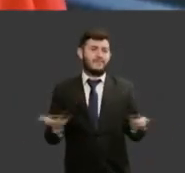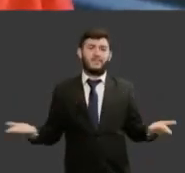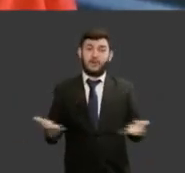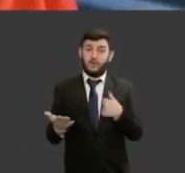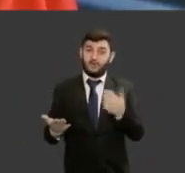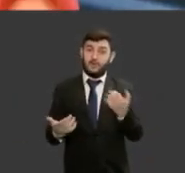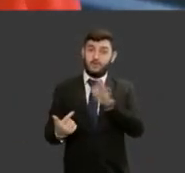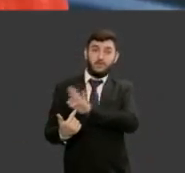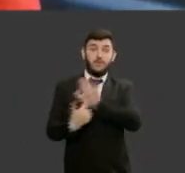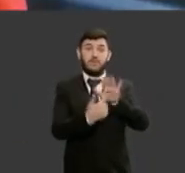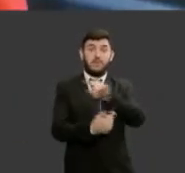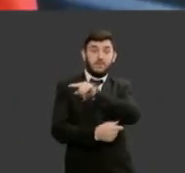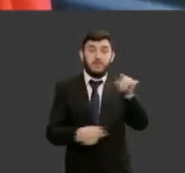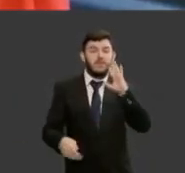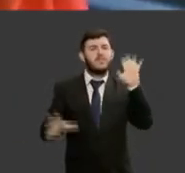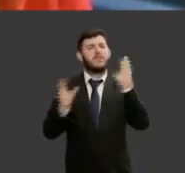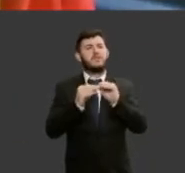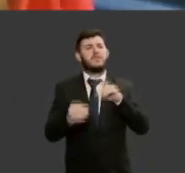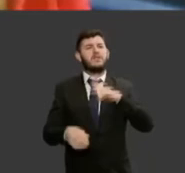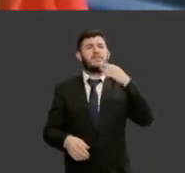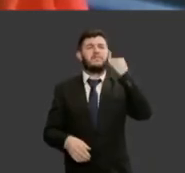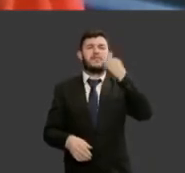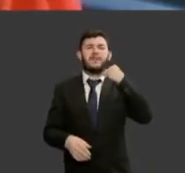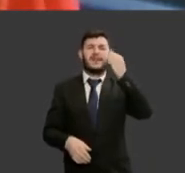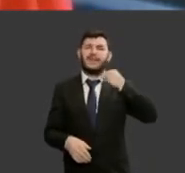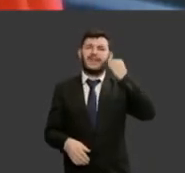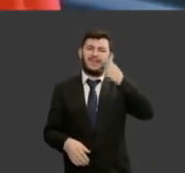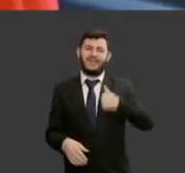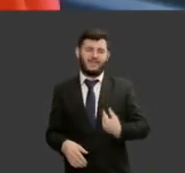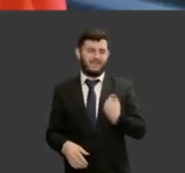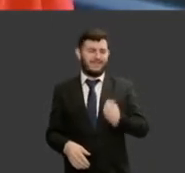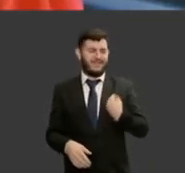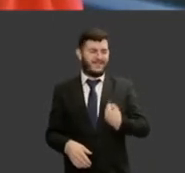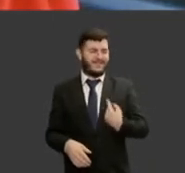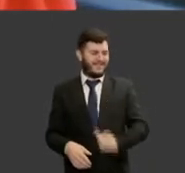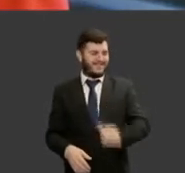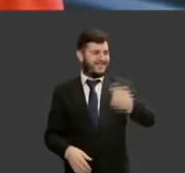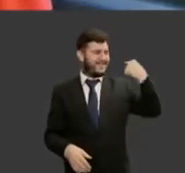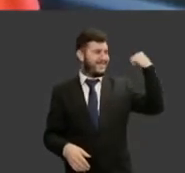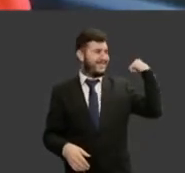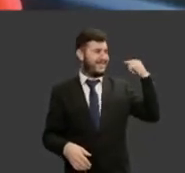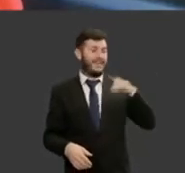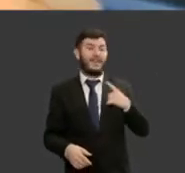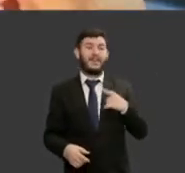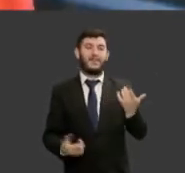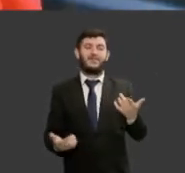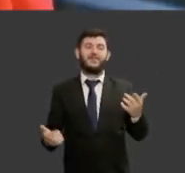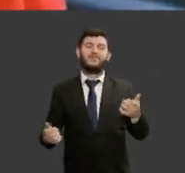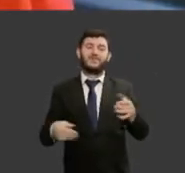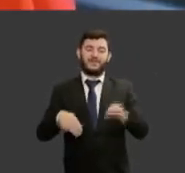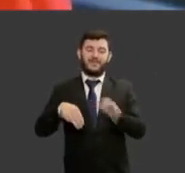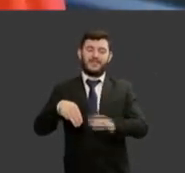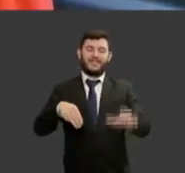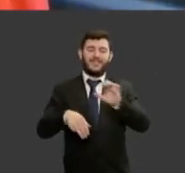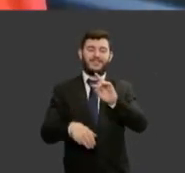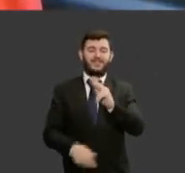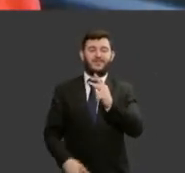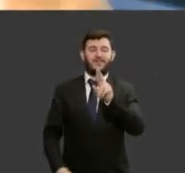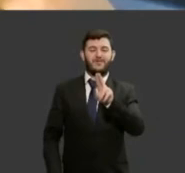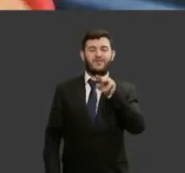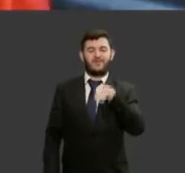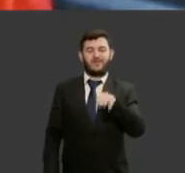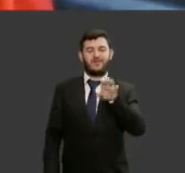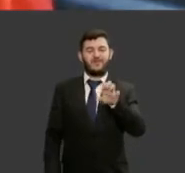registrar ainda algumas experiências que eu vivi tive a oportunidade aqui contou o ministro Humberto Martins no início da sua fala